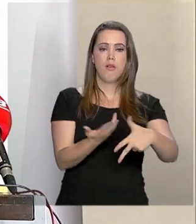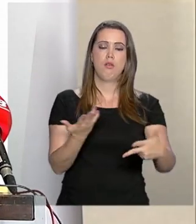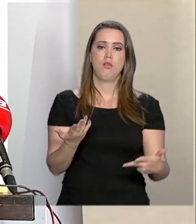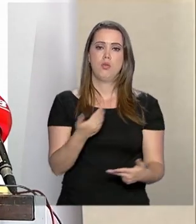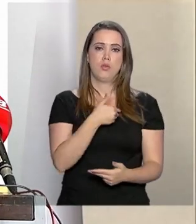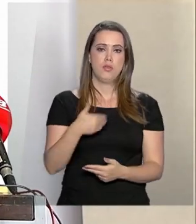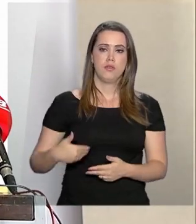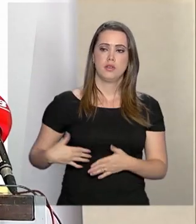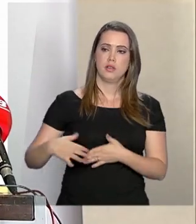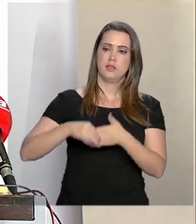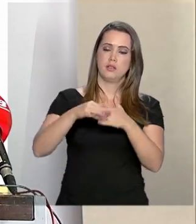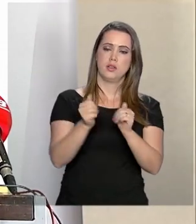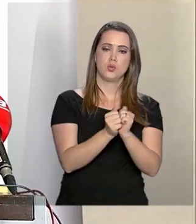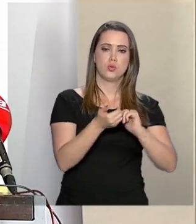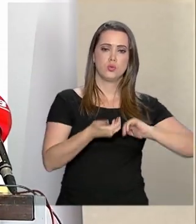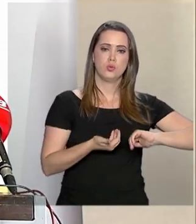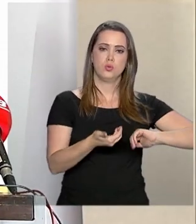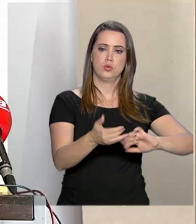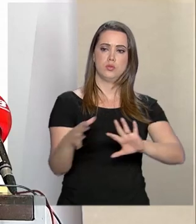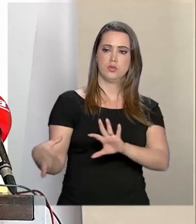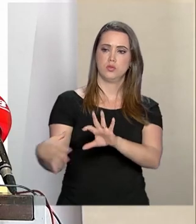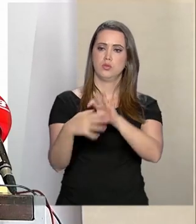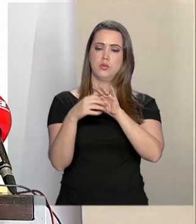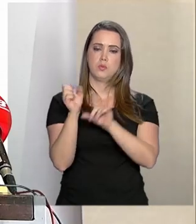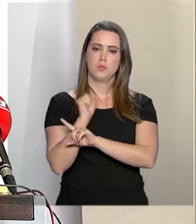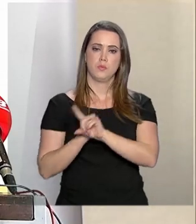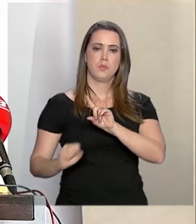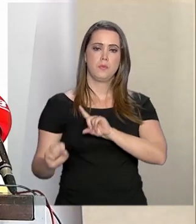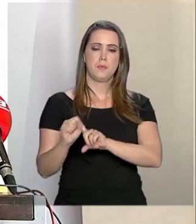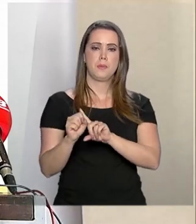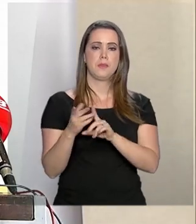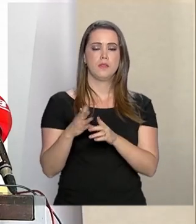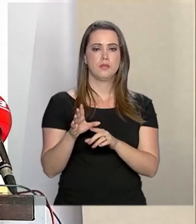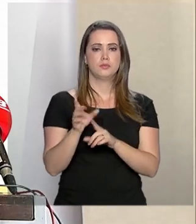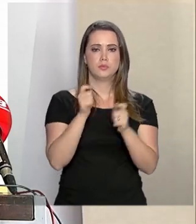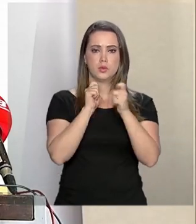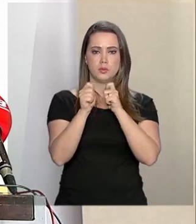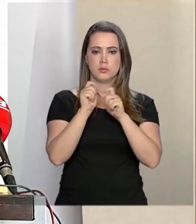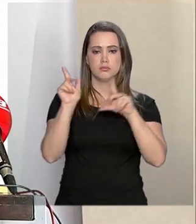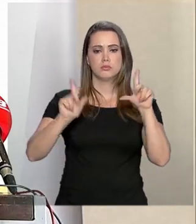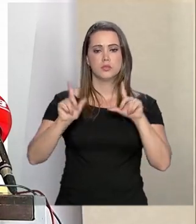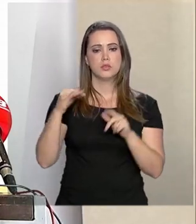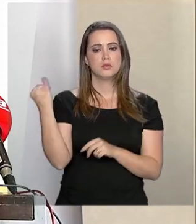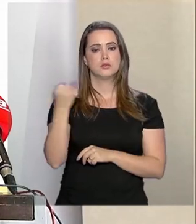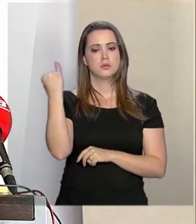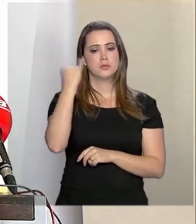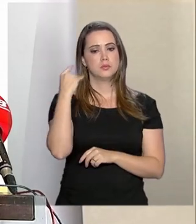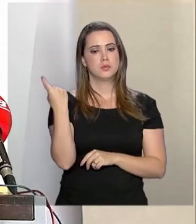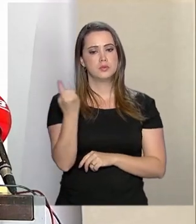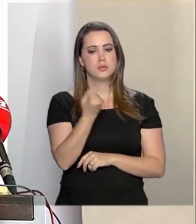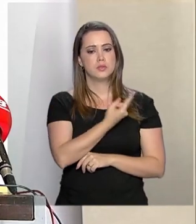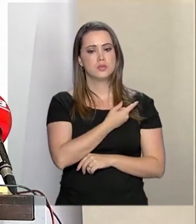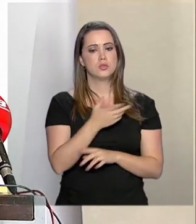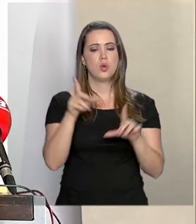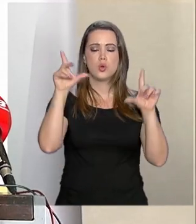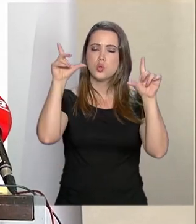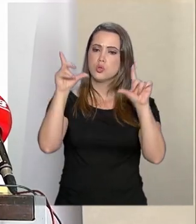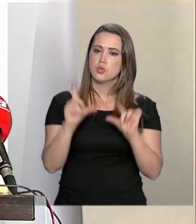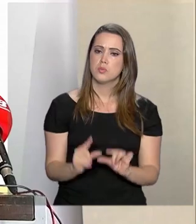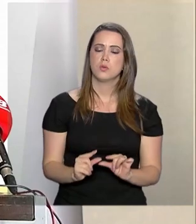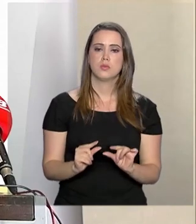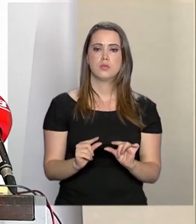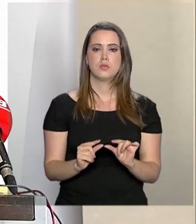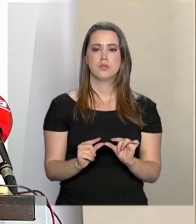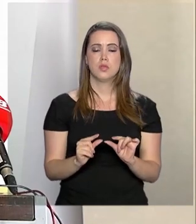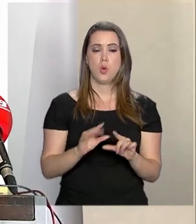juntamente com o Congresso, em parceria com sociedade e com a imprensa. É importante nós diminuirmos